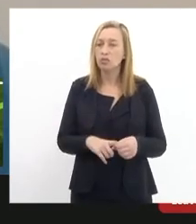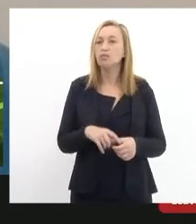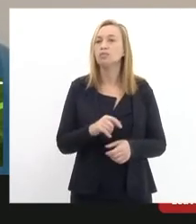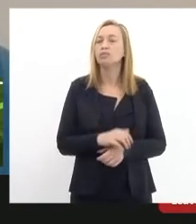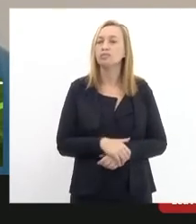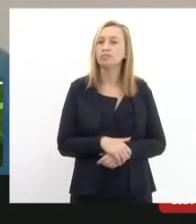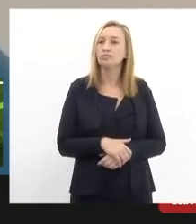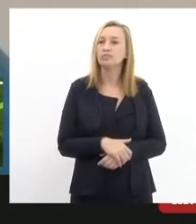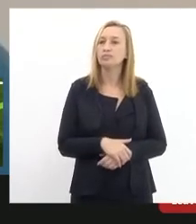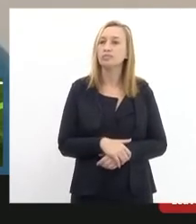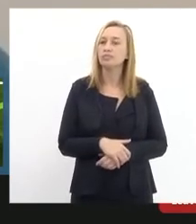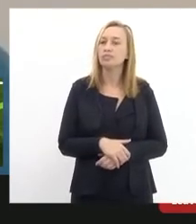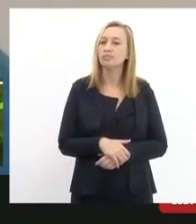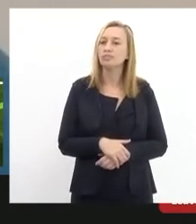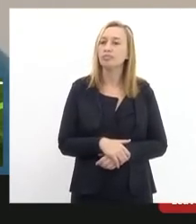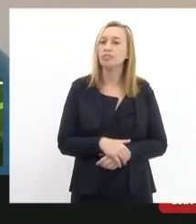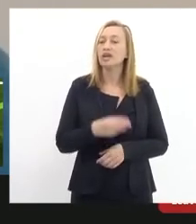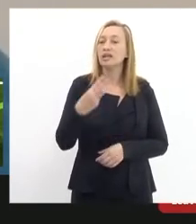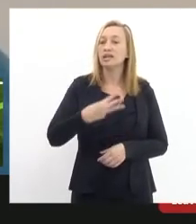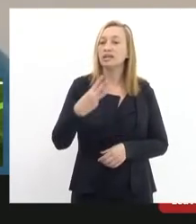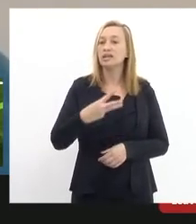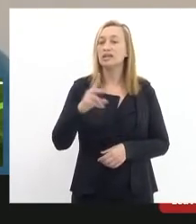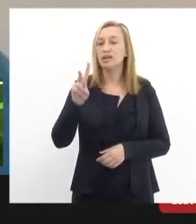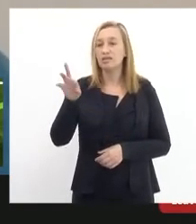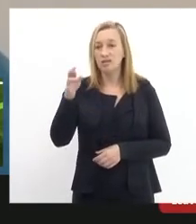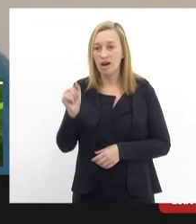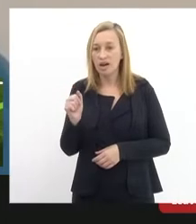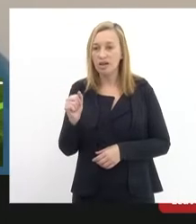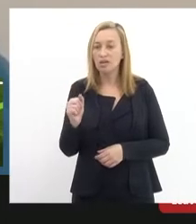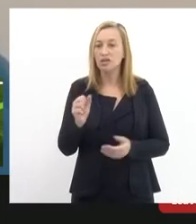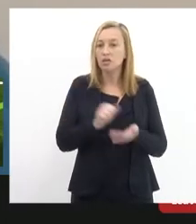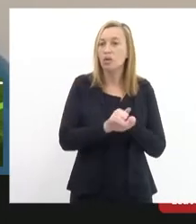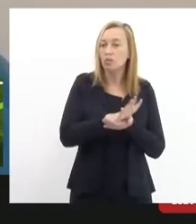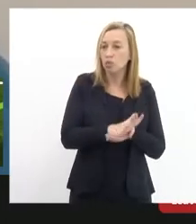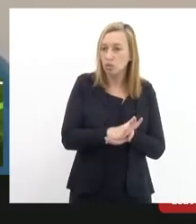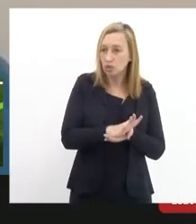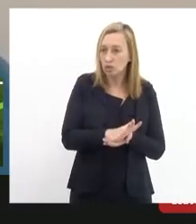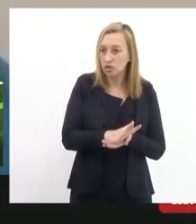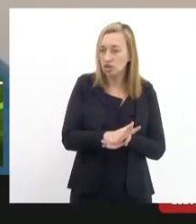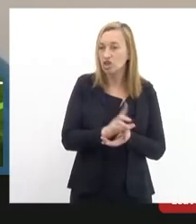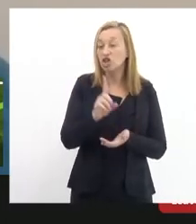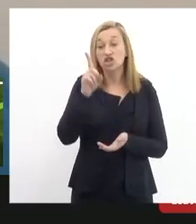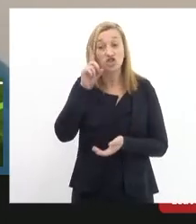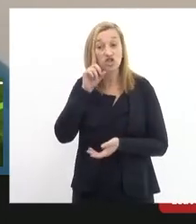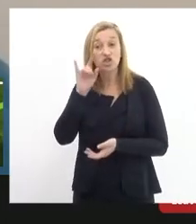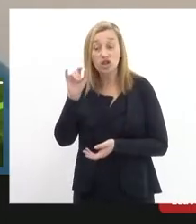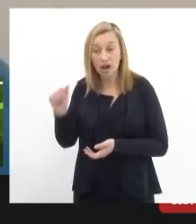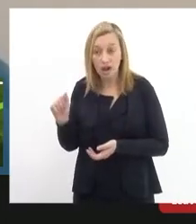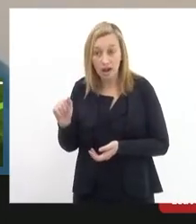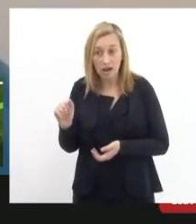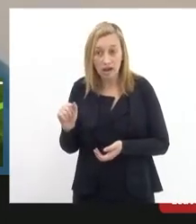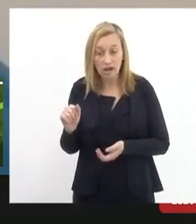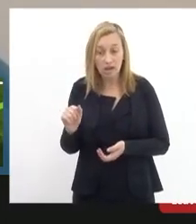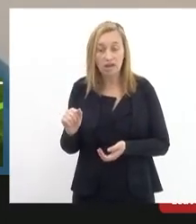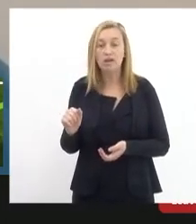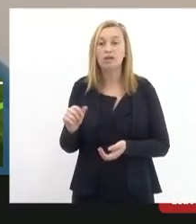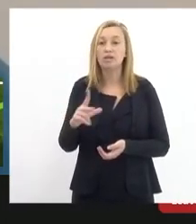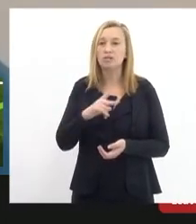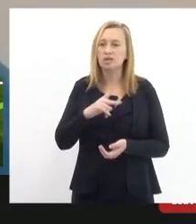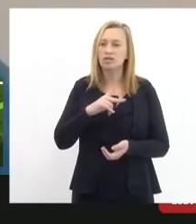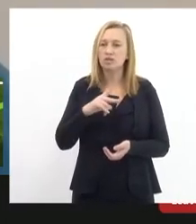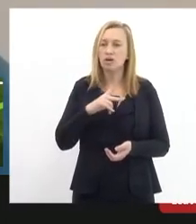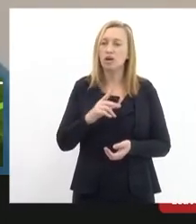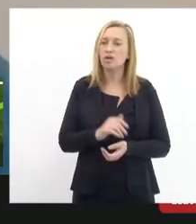o magistrado da terceira vara de fazenda pública determinou a multa de área pessoal dos agentes públicos ou servidores incumbidos da prática dos atos